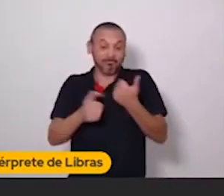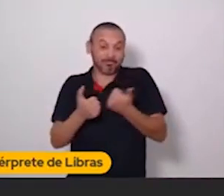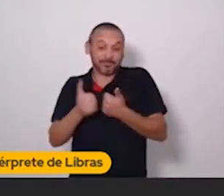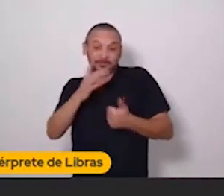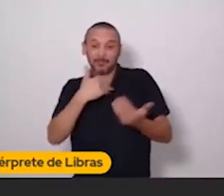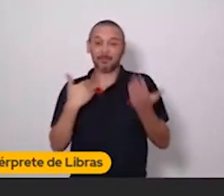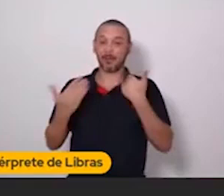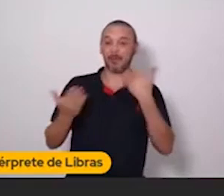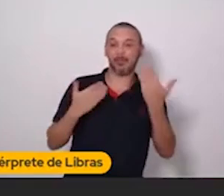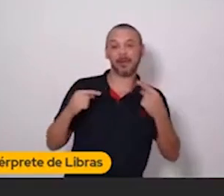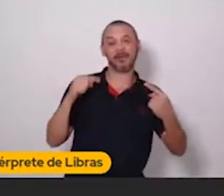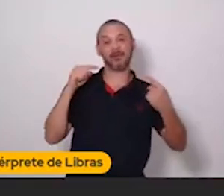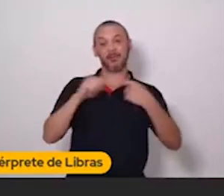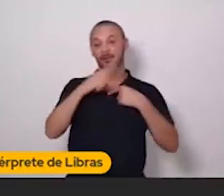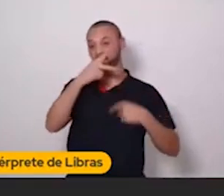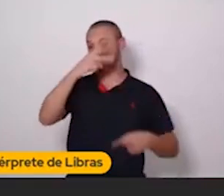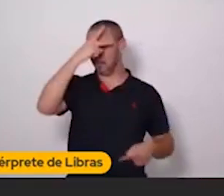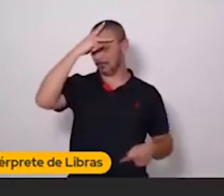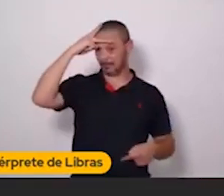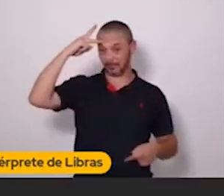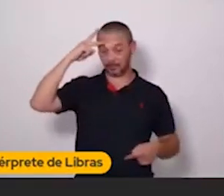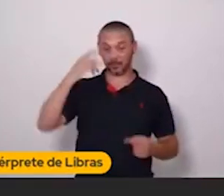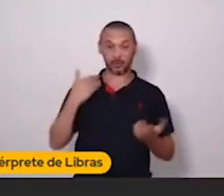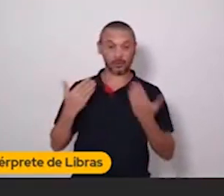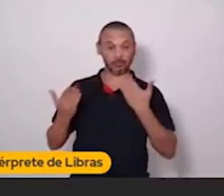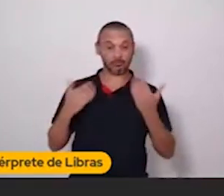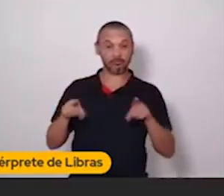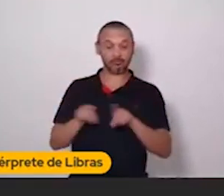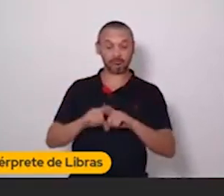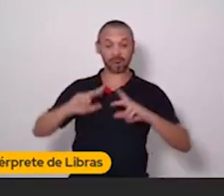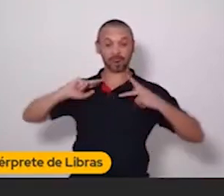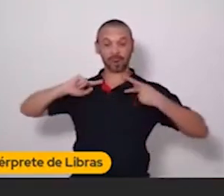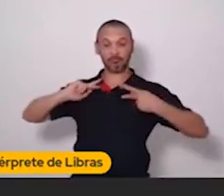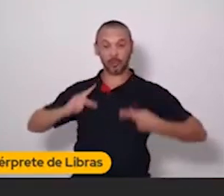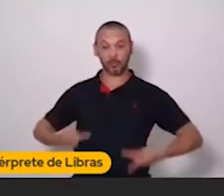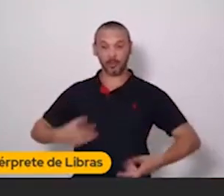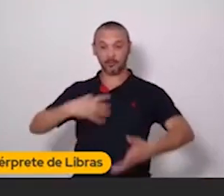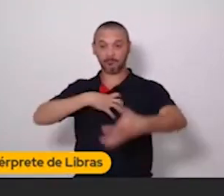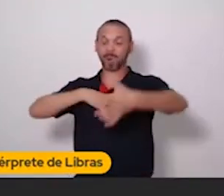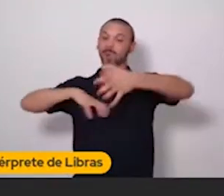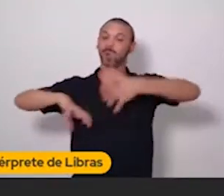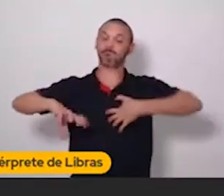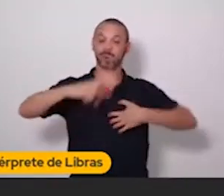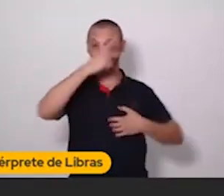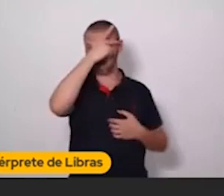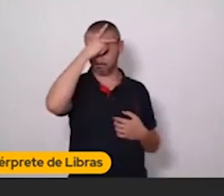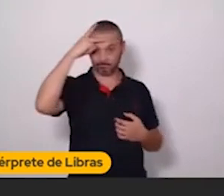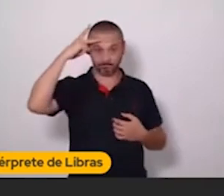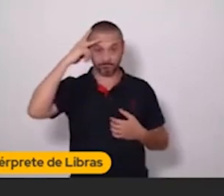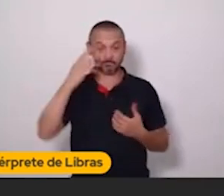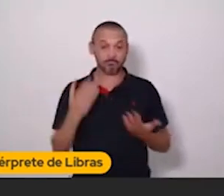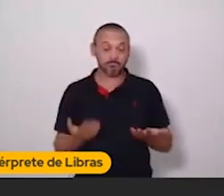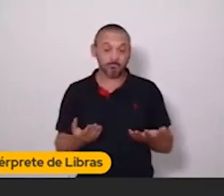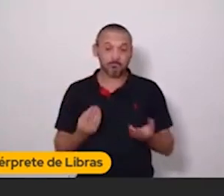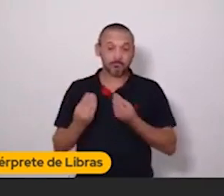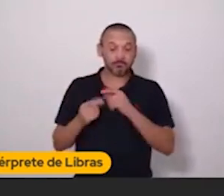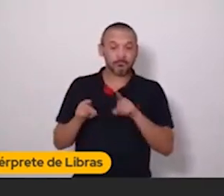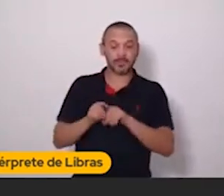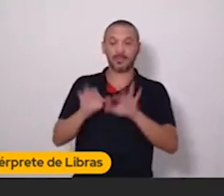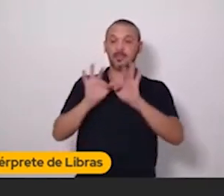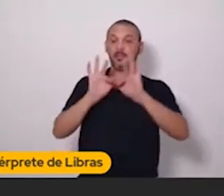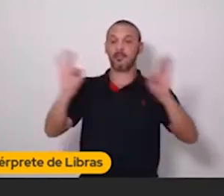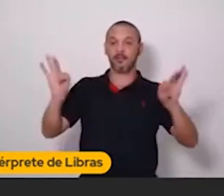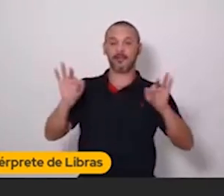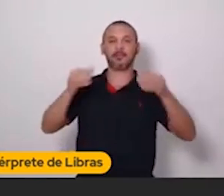das pessoas. Conversar de um jeito mais humanizado. Com as pessoas. Então, você não vai ter aquela frase mais